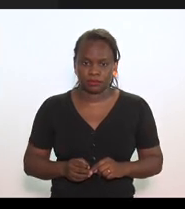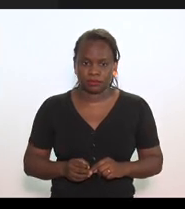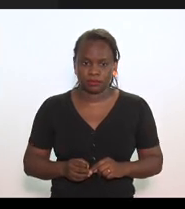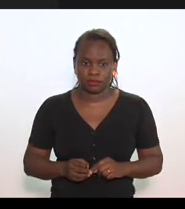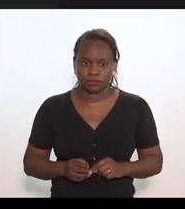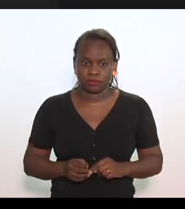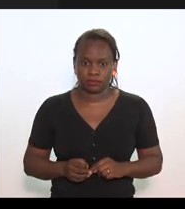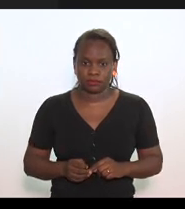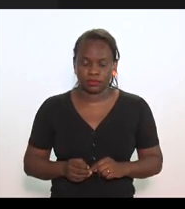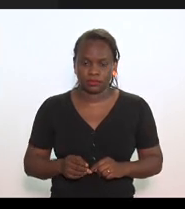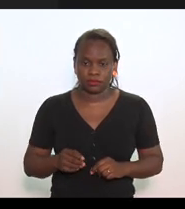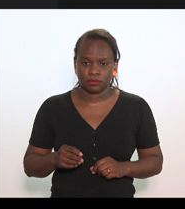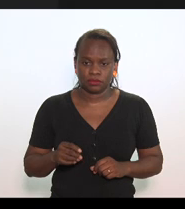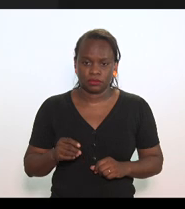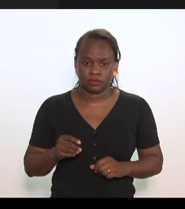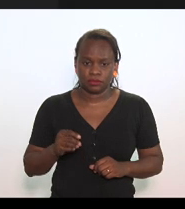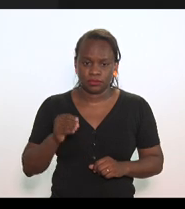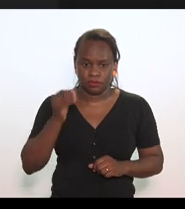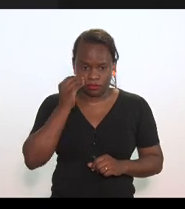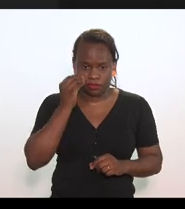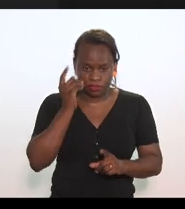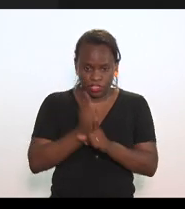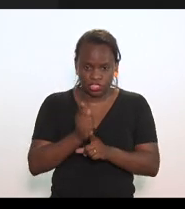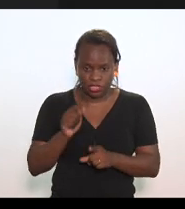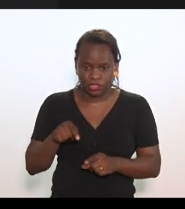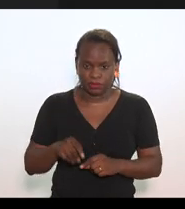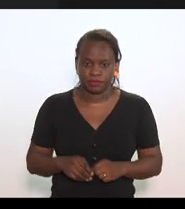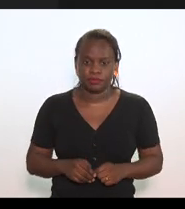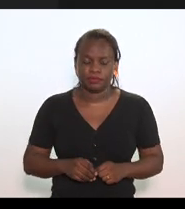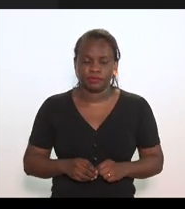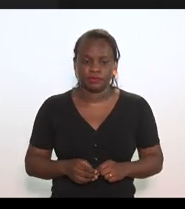Não consigo. eu vou achar que isso...